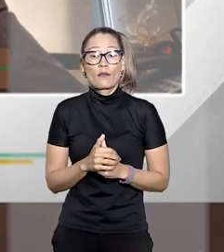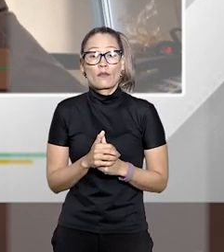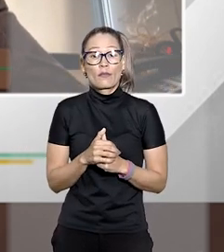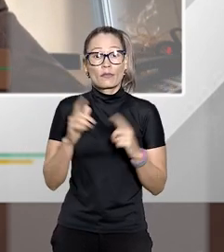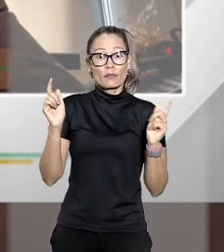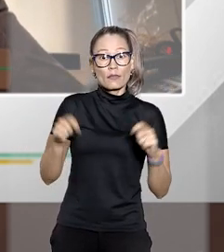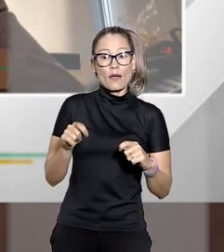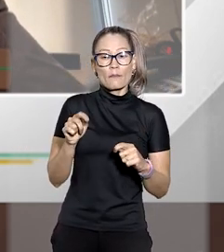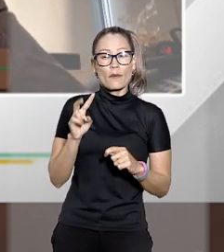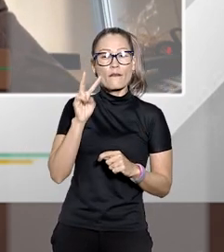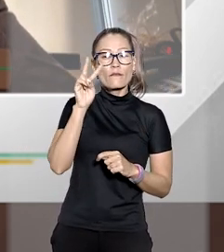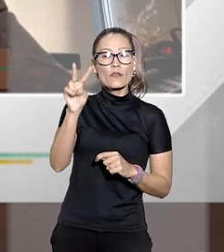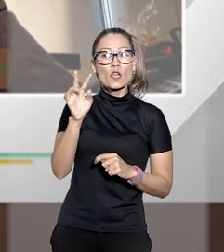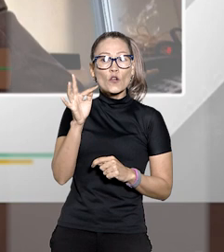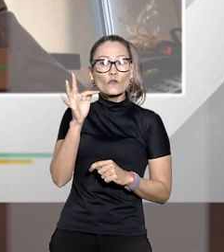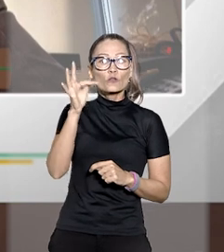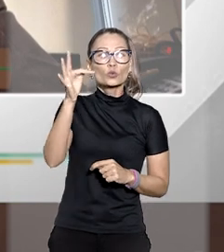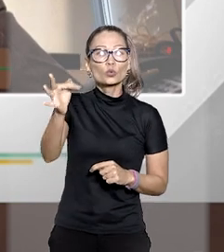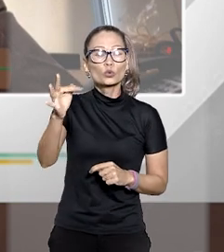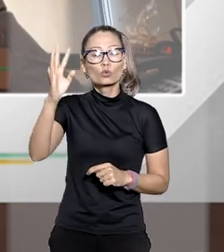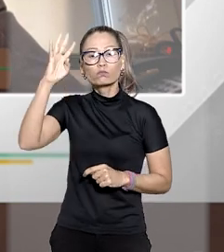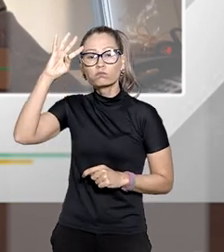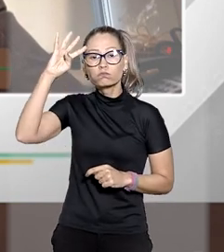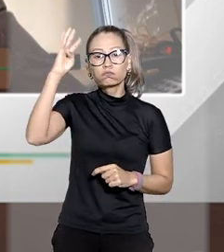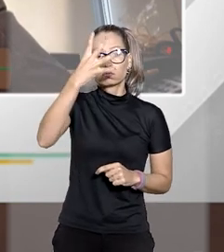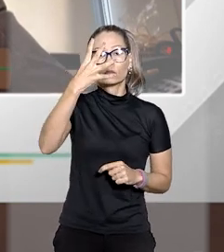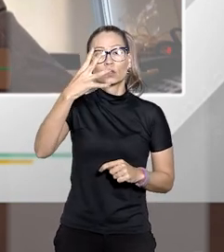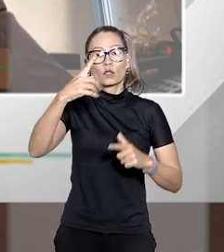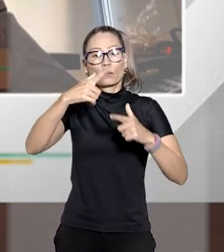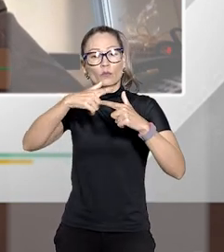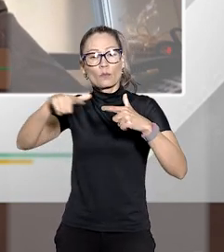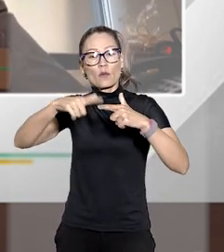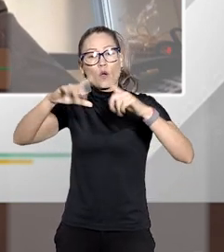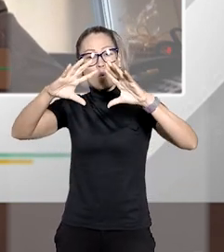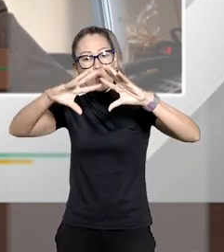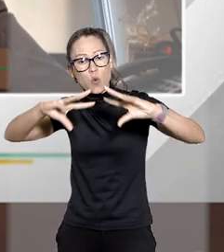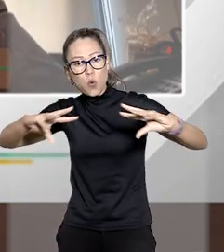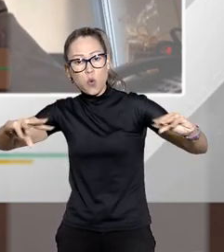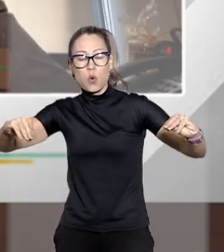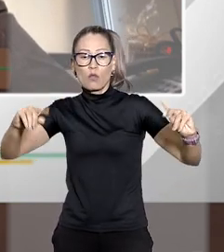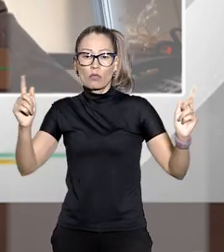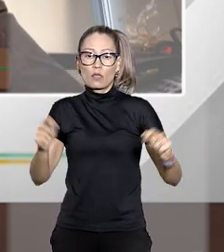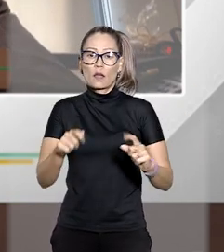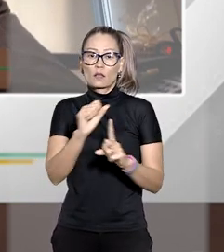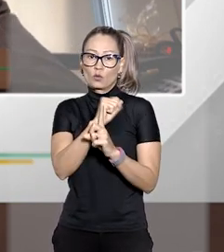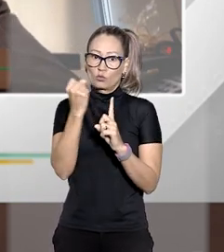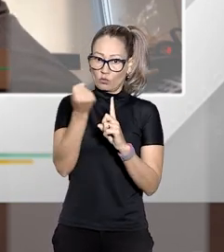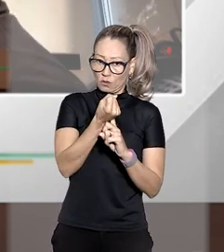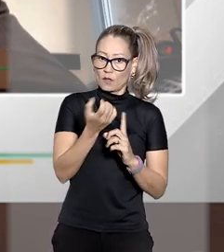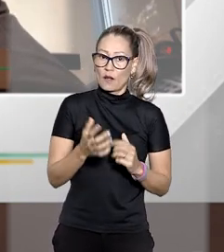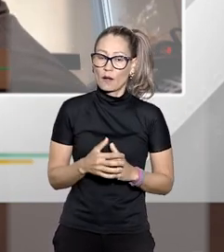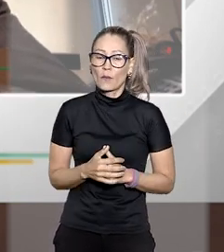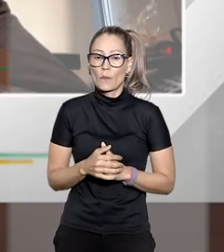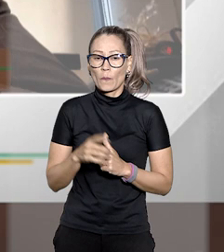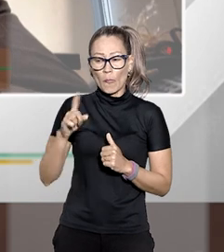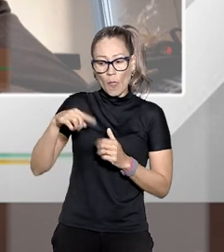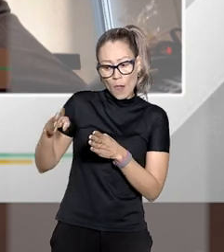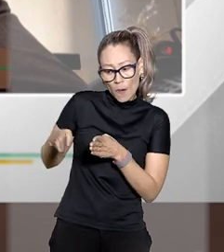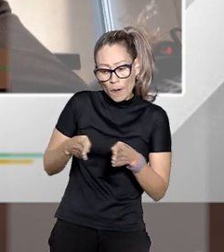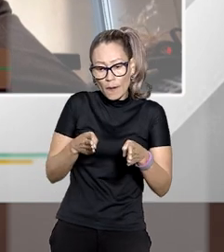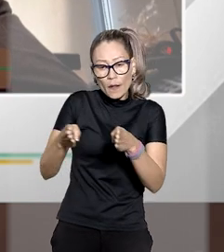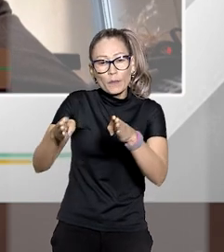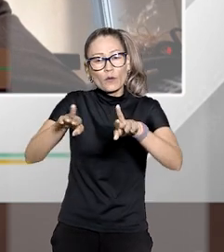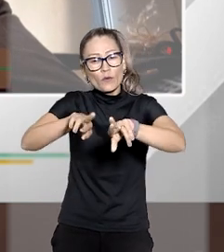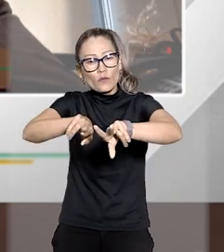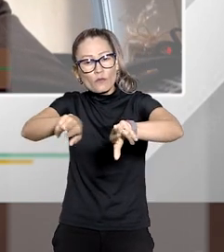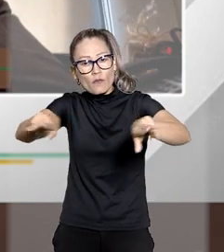justamente prevê a solução negocial e esse é o caminho um dos caminhos não é o caminho mas é um dos